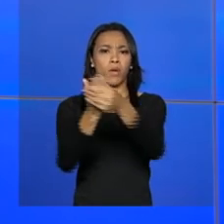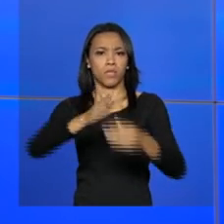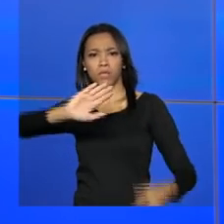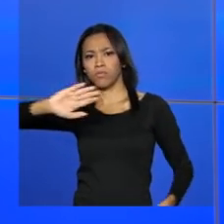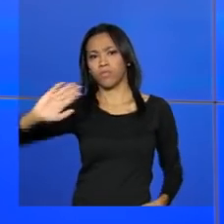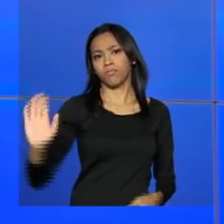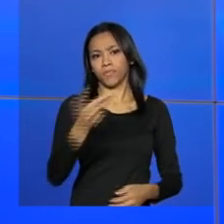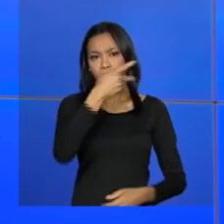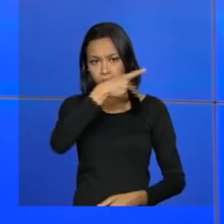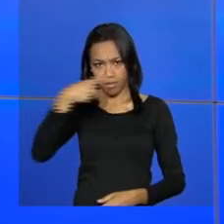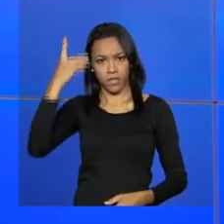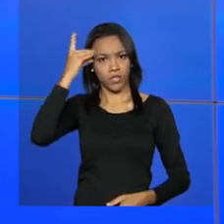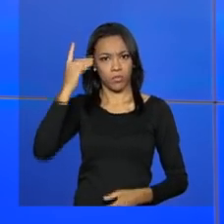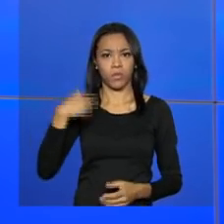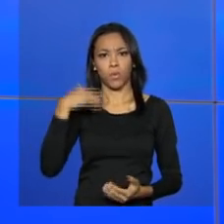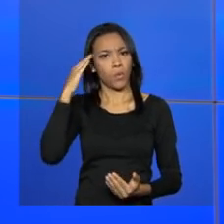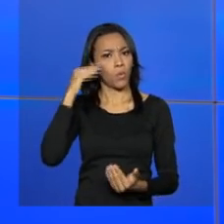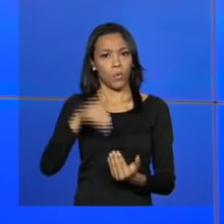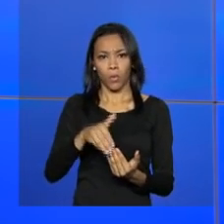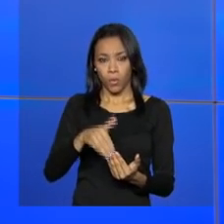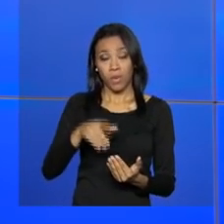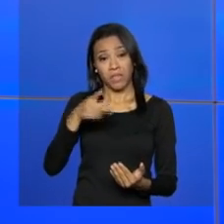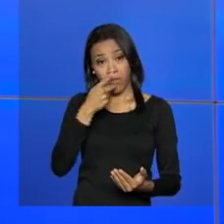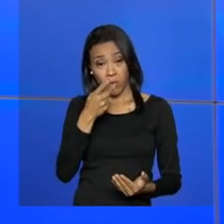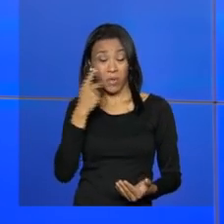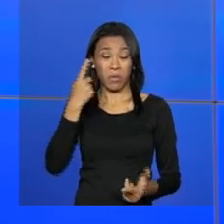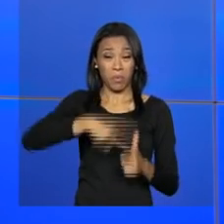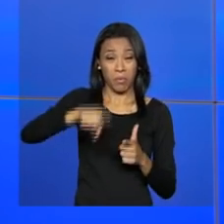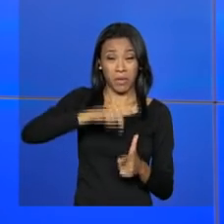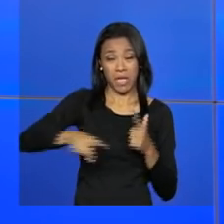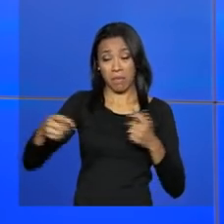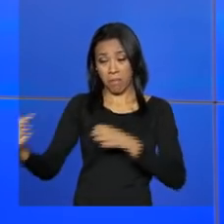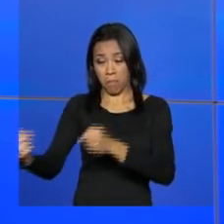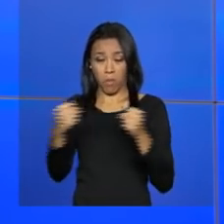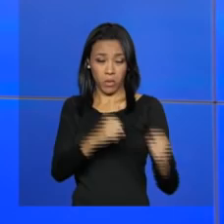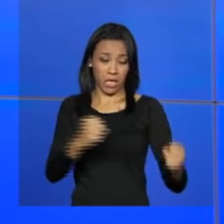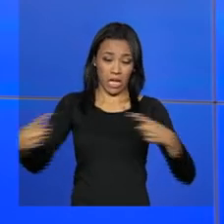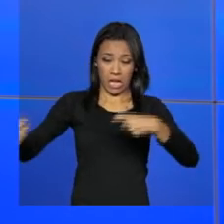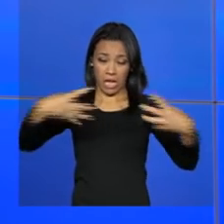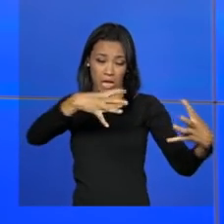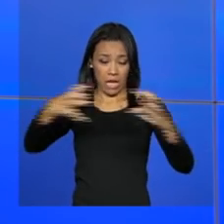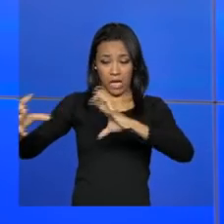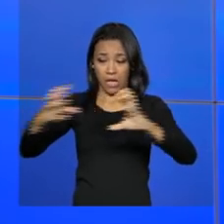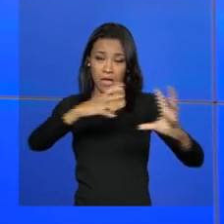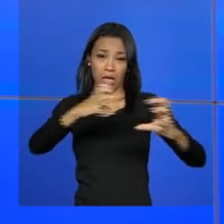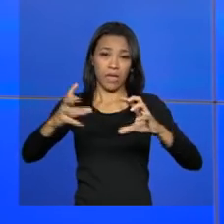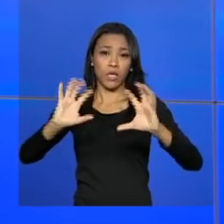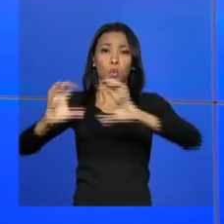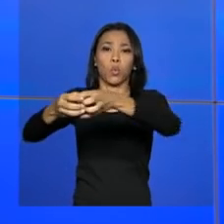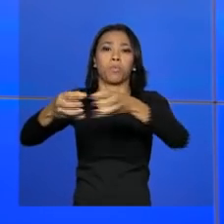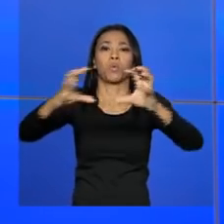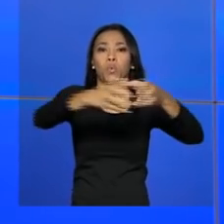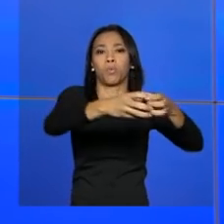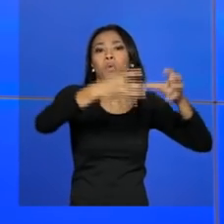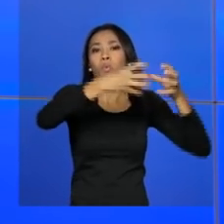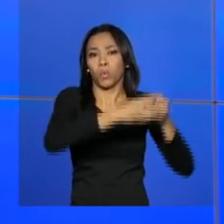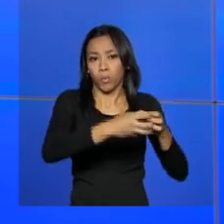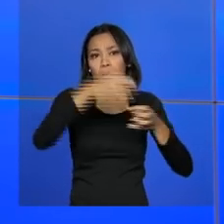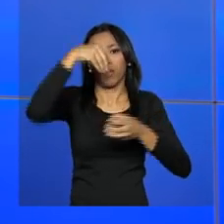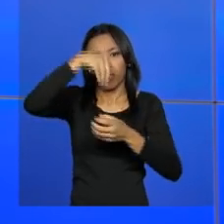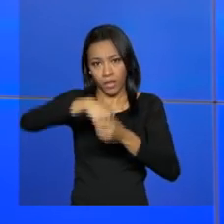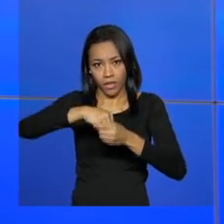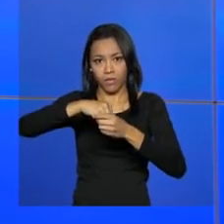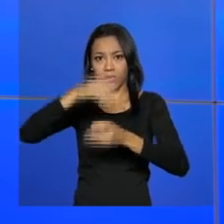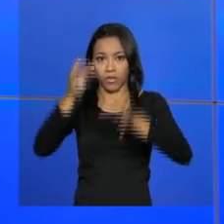com a Comissão Pastoral da Terra, o momento é de crise, de disputa pelo poder e de partidarização de setores do Judiciário